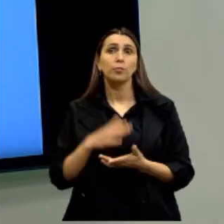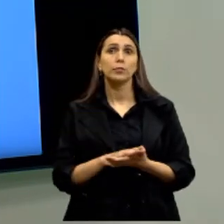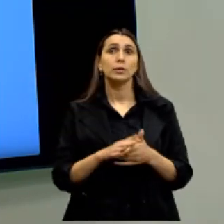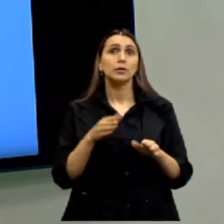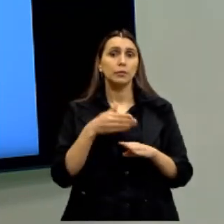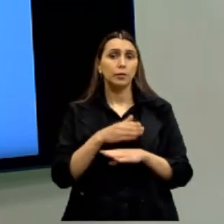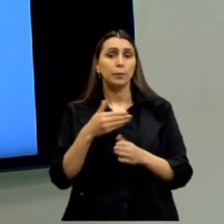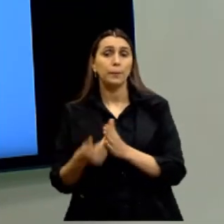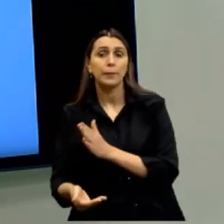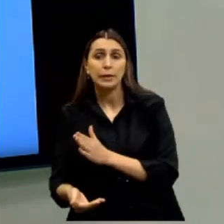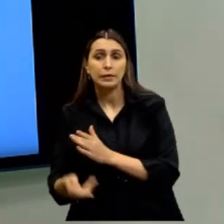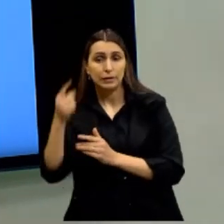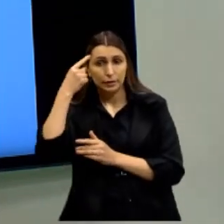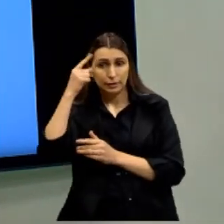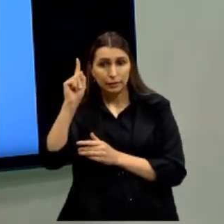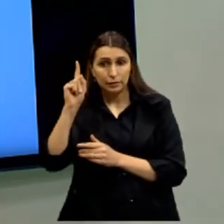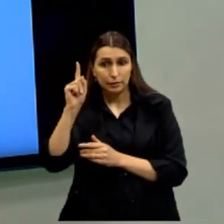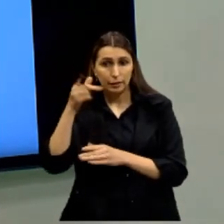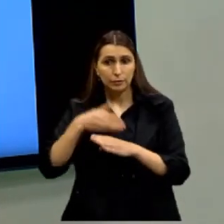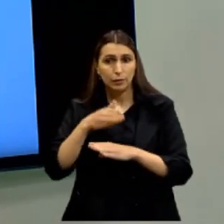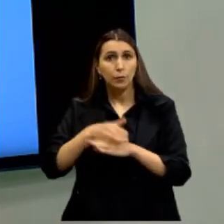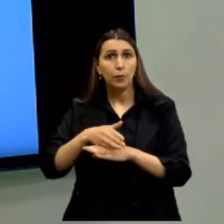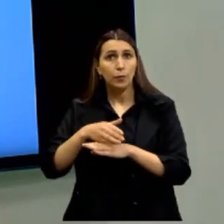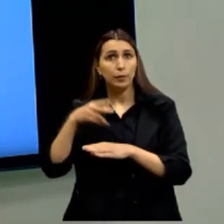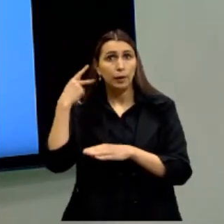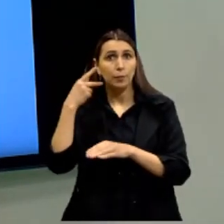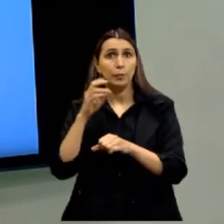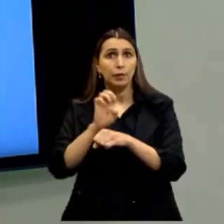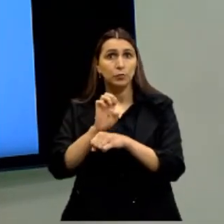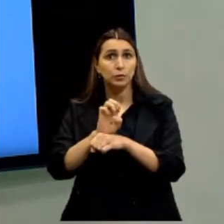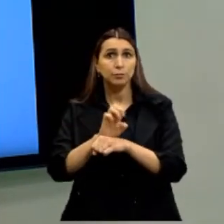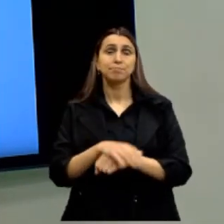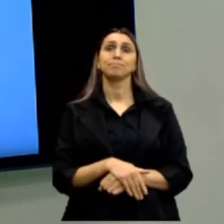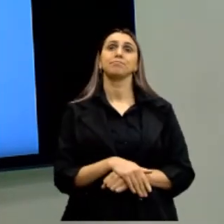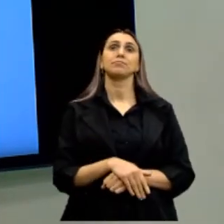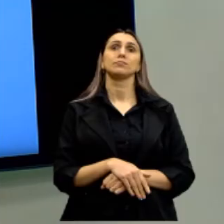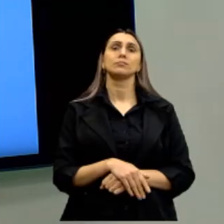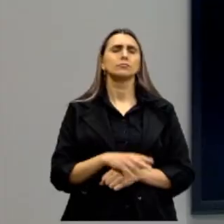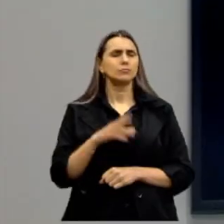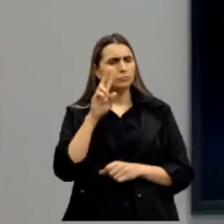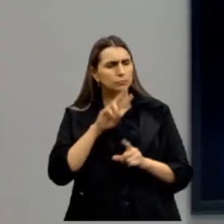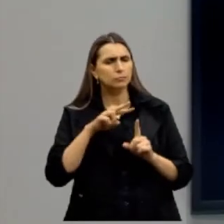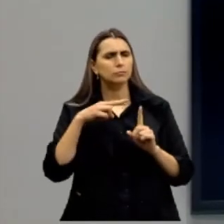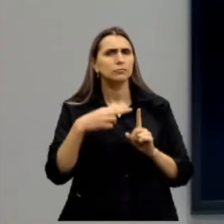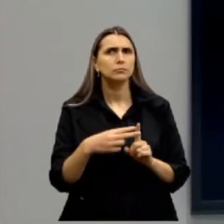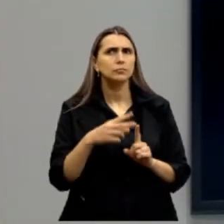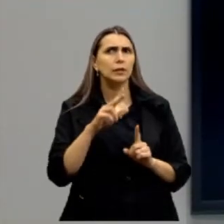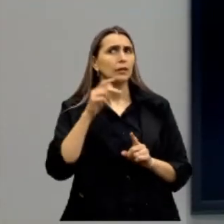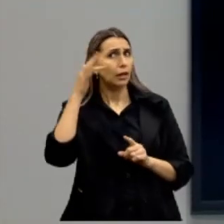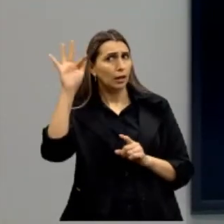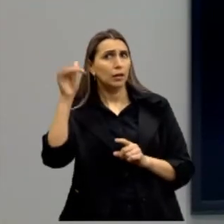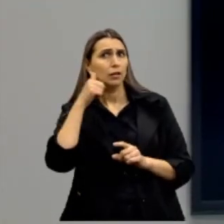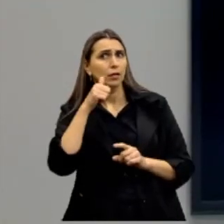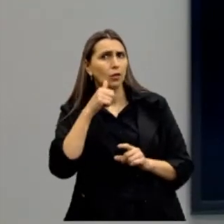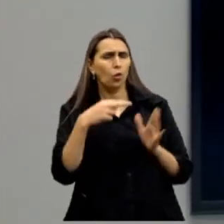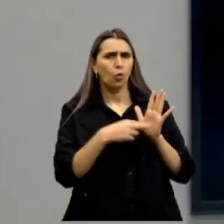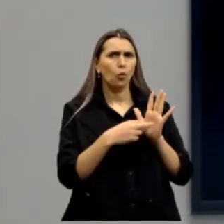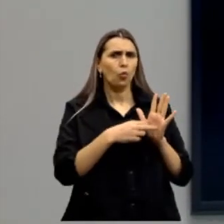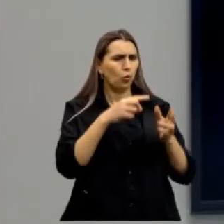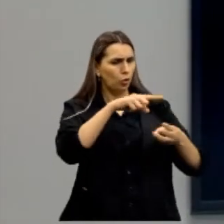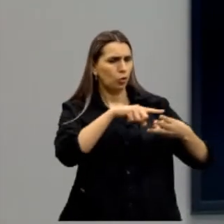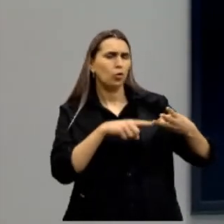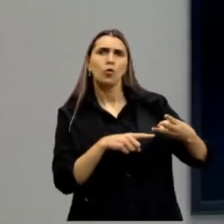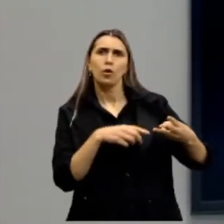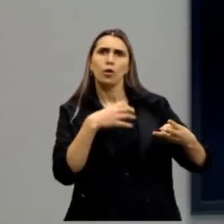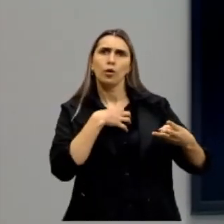e perdemos um pouco essa ideia de participar da polis. Na visão de Anna Arendt, a filosofia identificou três formas de